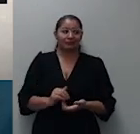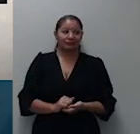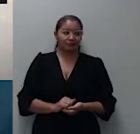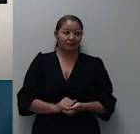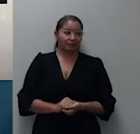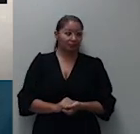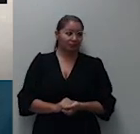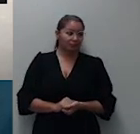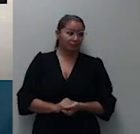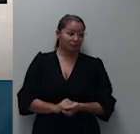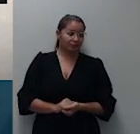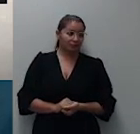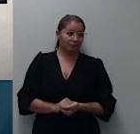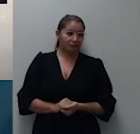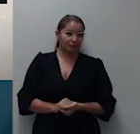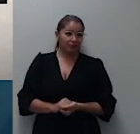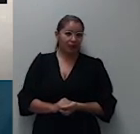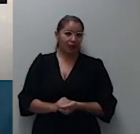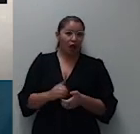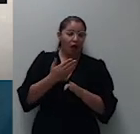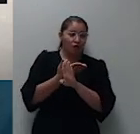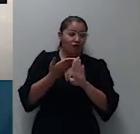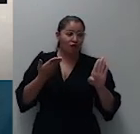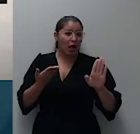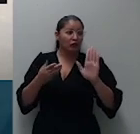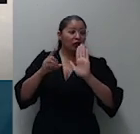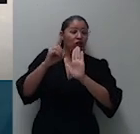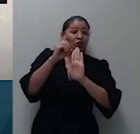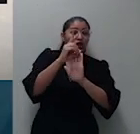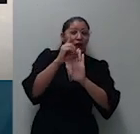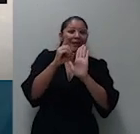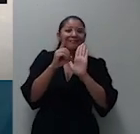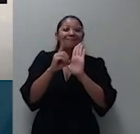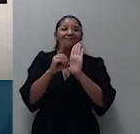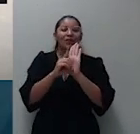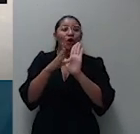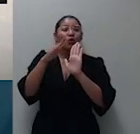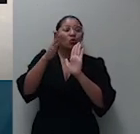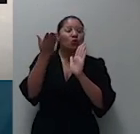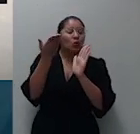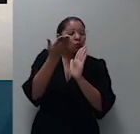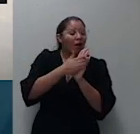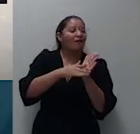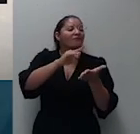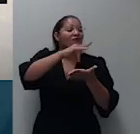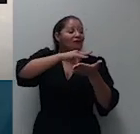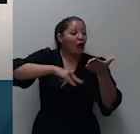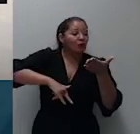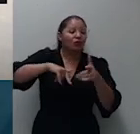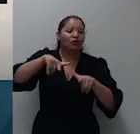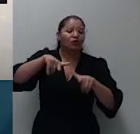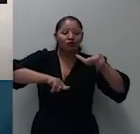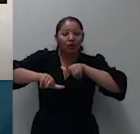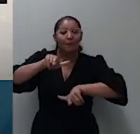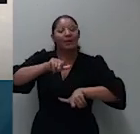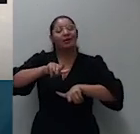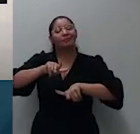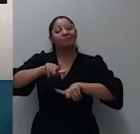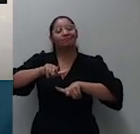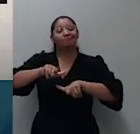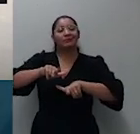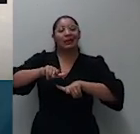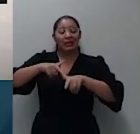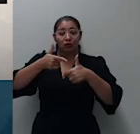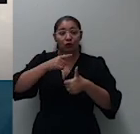novamente afasta-se o decreto de nulidade formal do contrato de honorários advocatícios em discussão porém mantém-se a